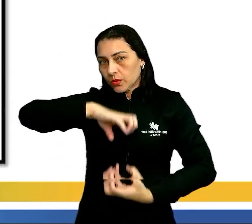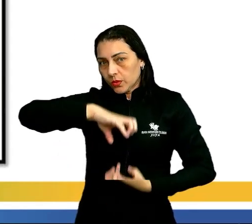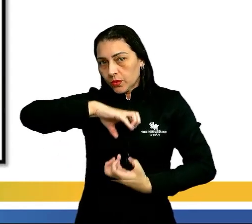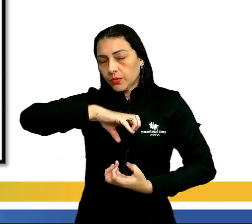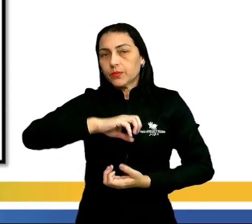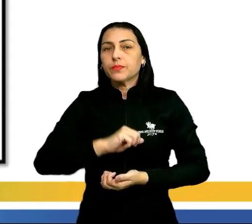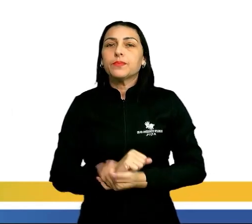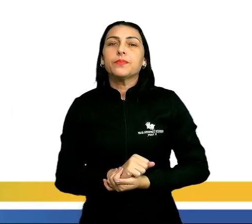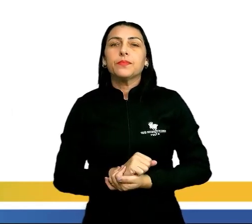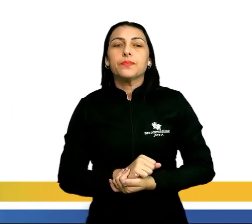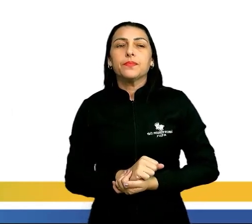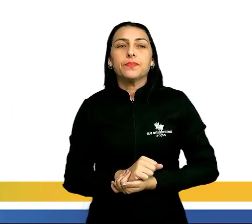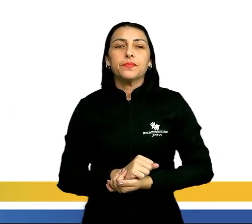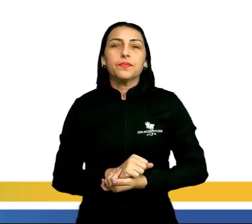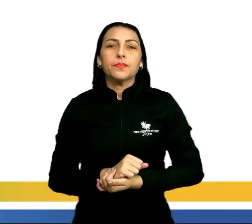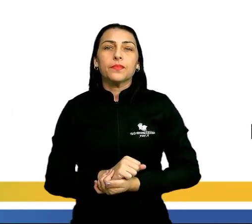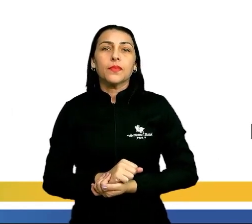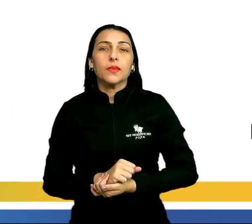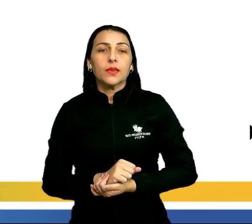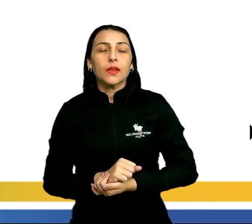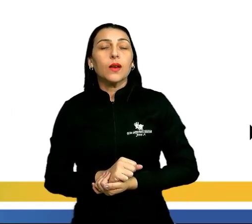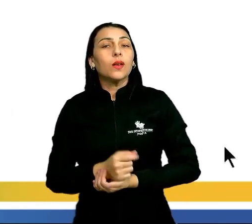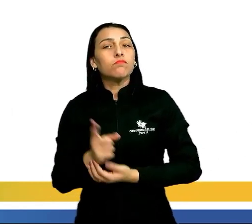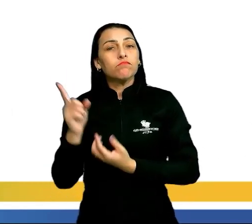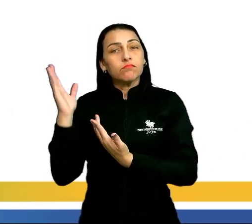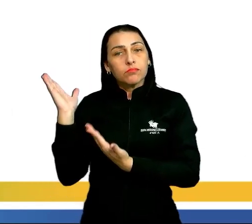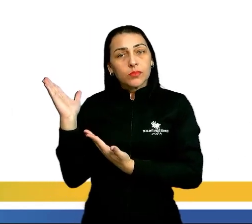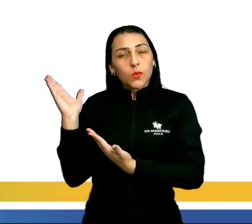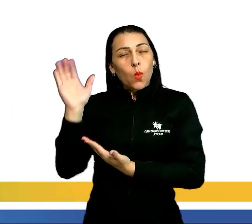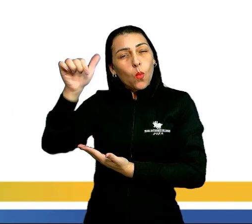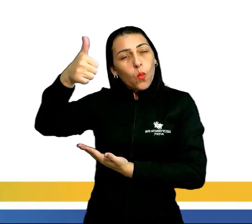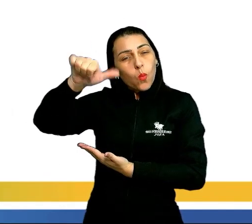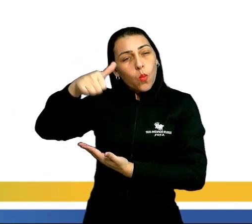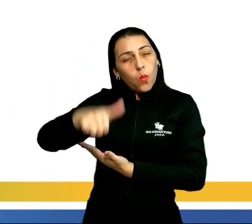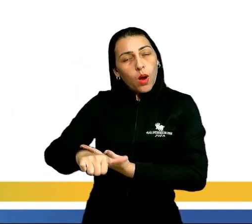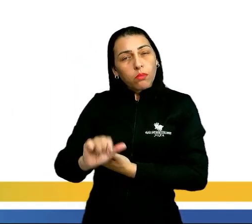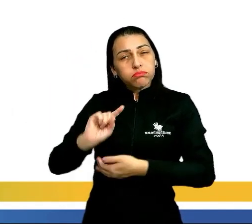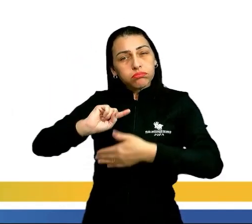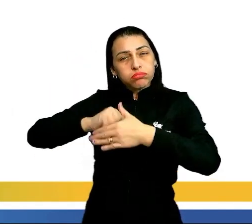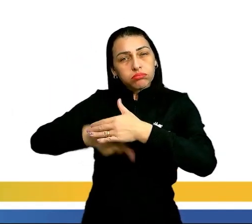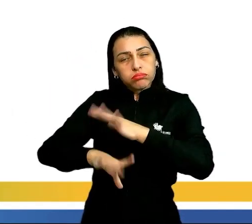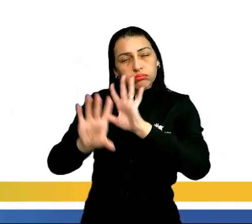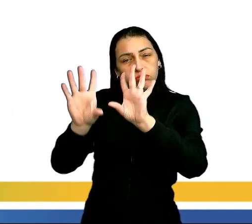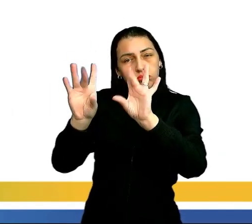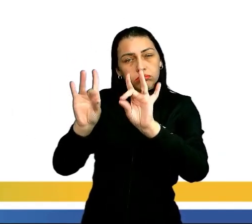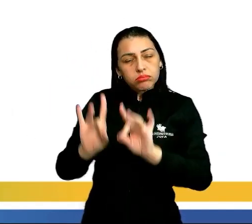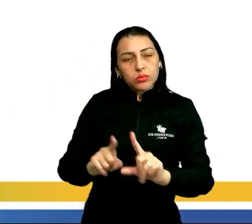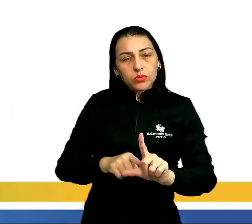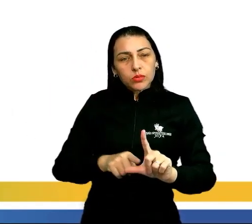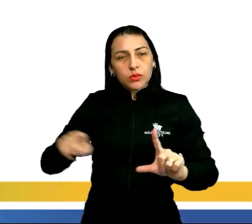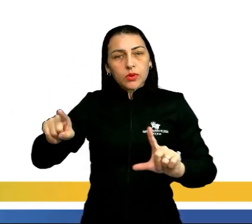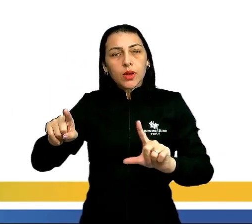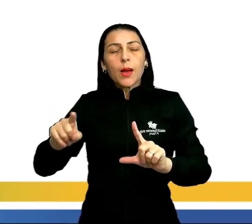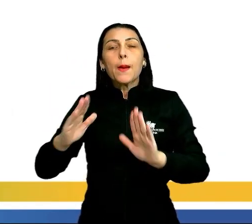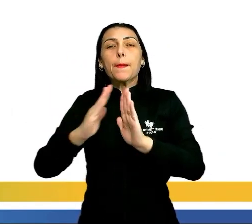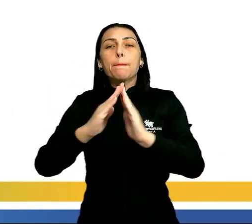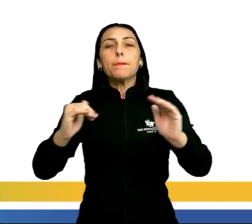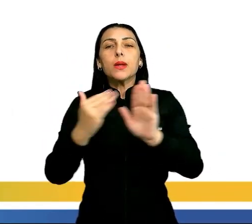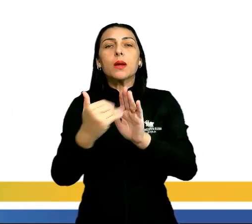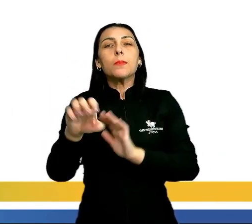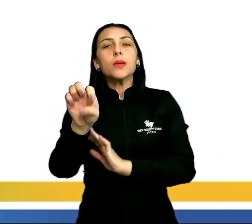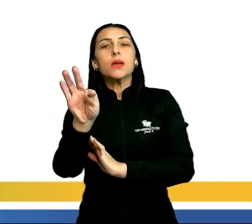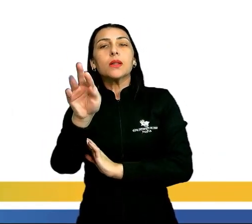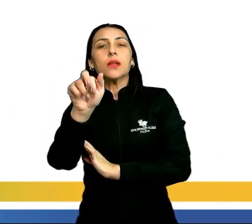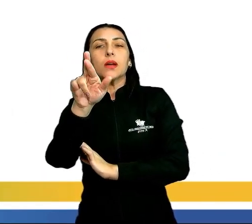idosos. Aqui nós vamos fazer uma análise mais aprofundada desse gráfico chamado de pirâmide etária,